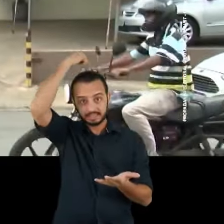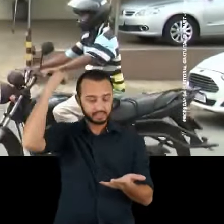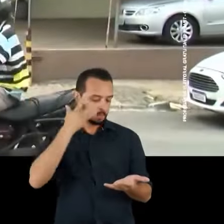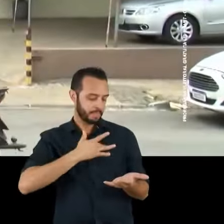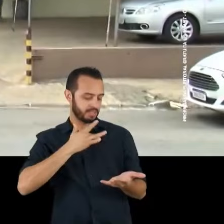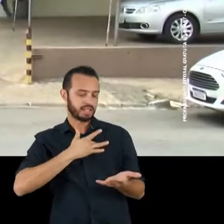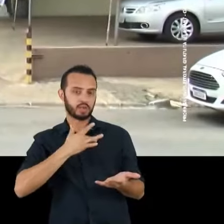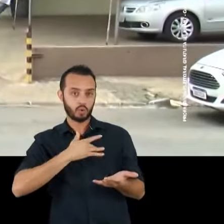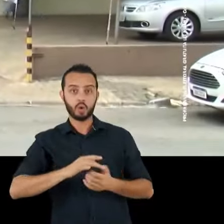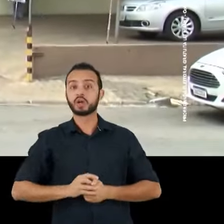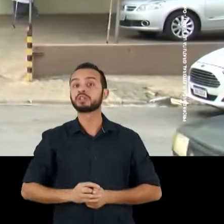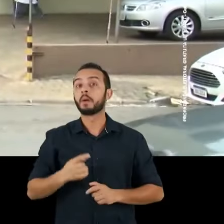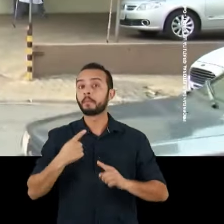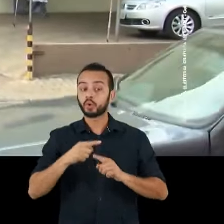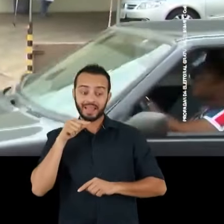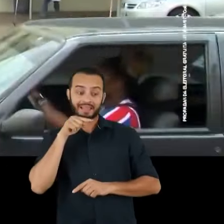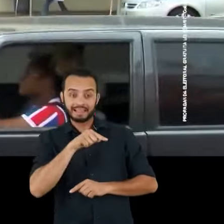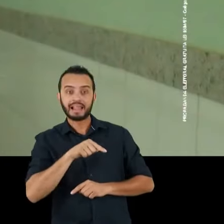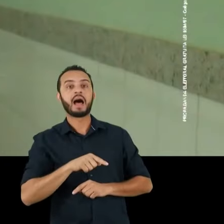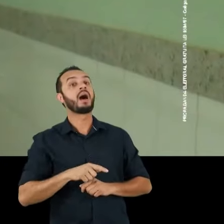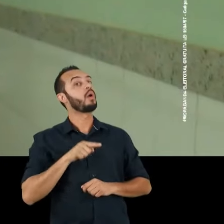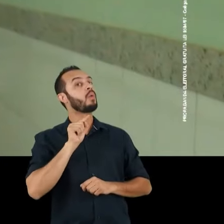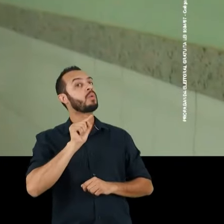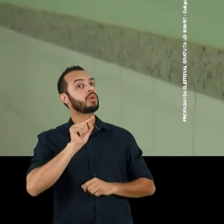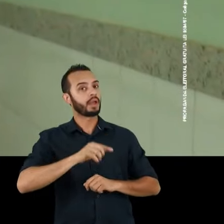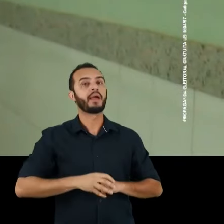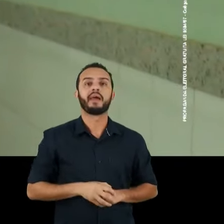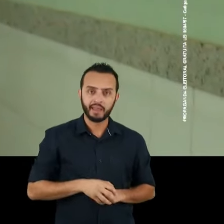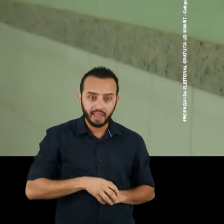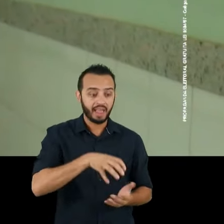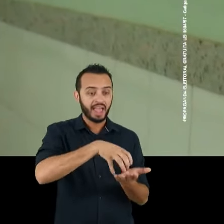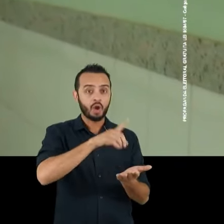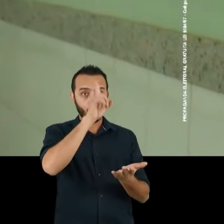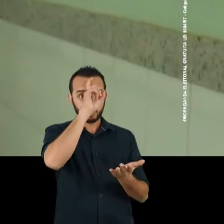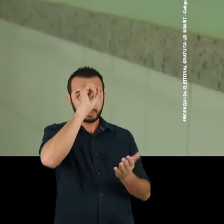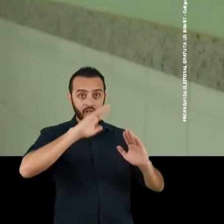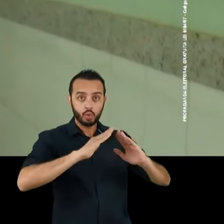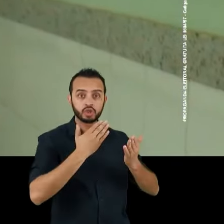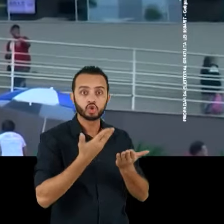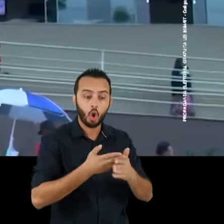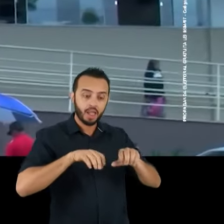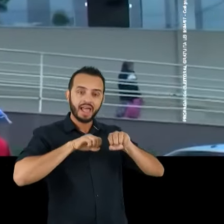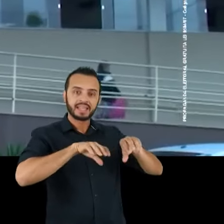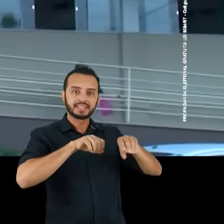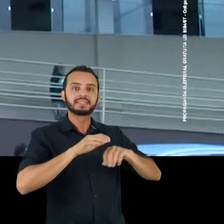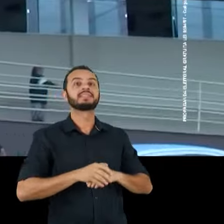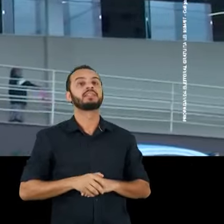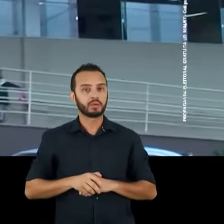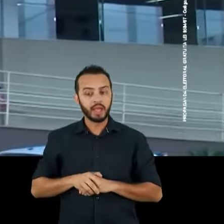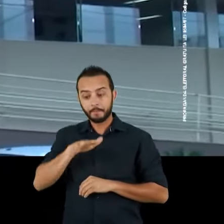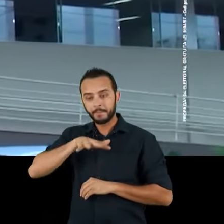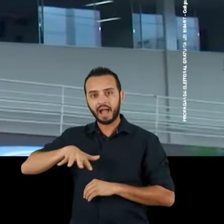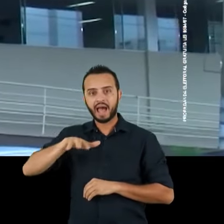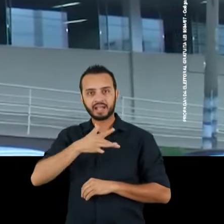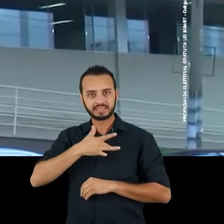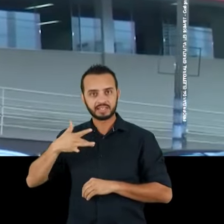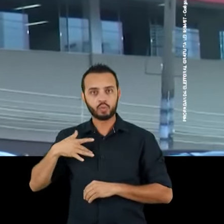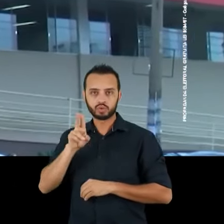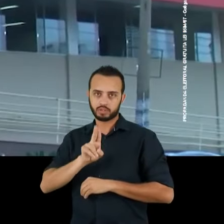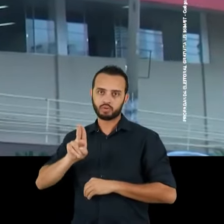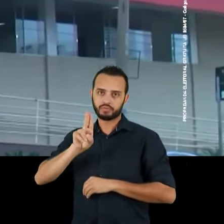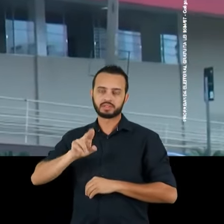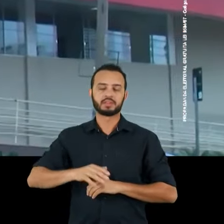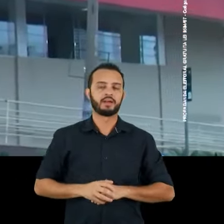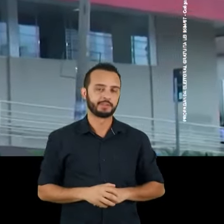porque ela também foi e é hospital escola, hospital ensino para a área de saúde da